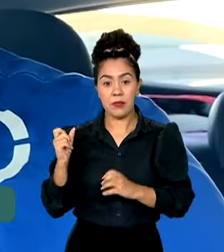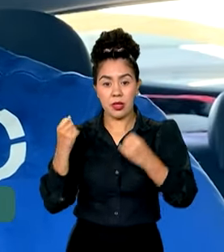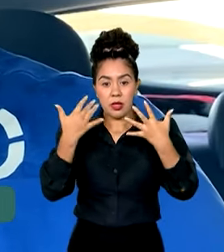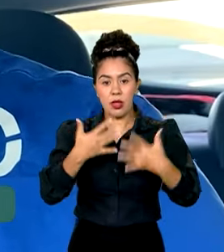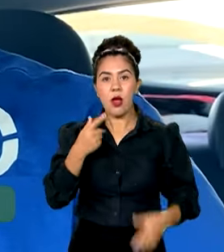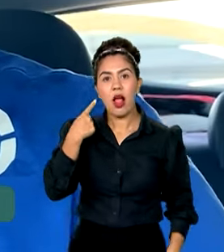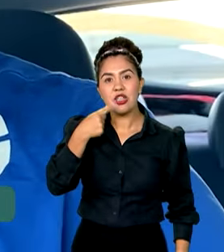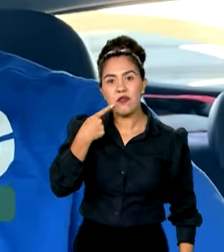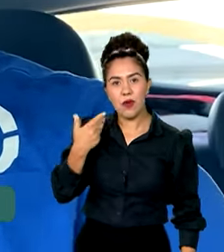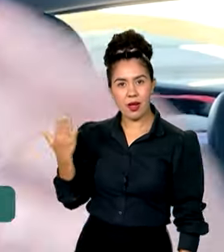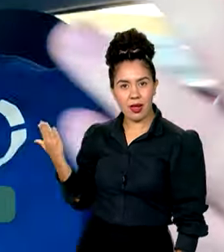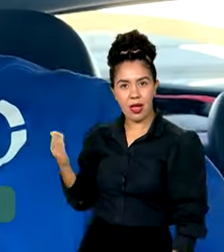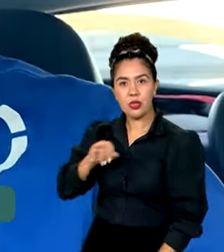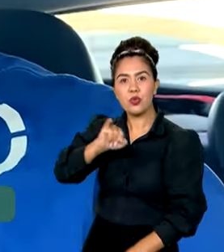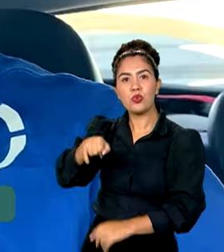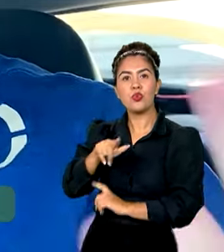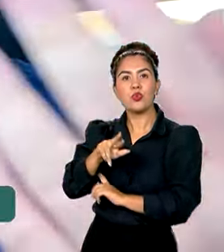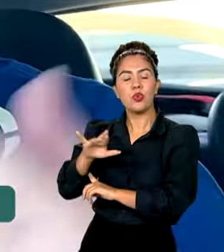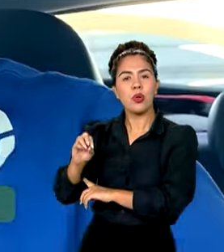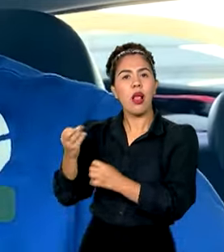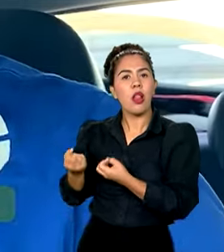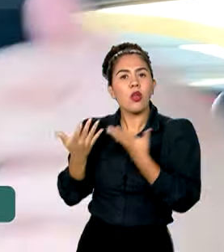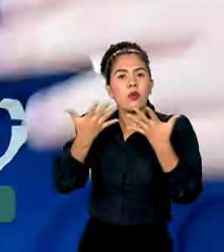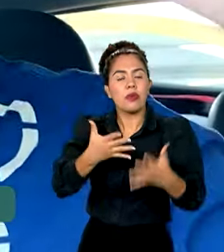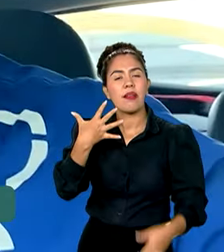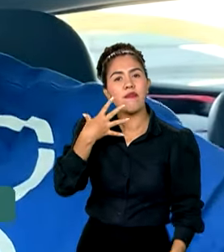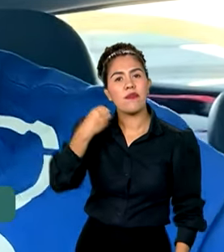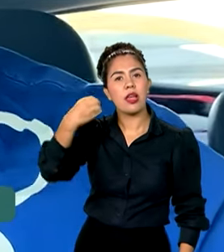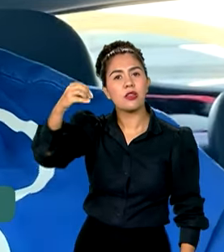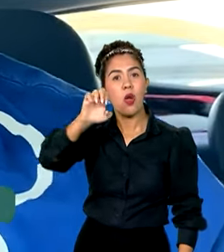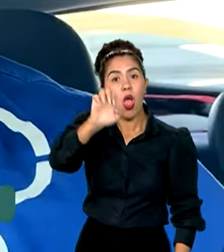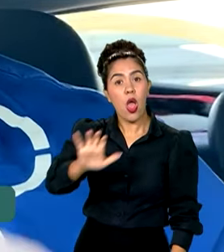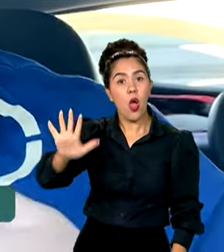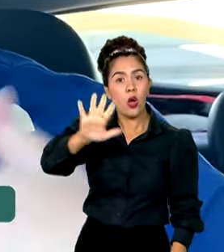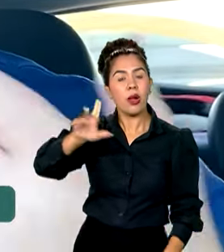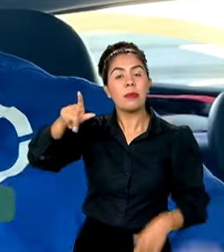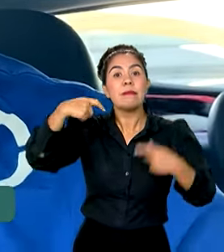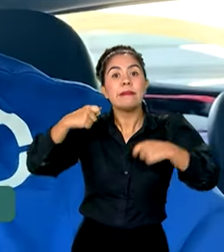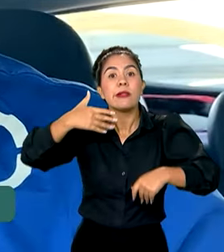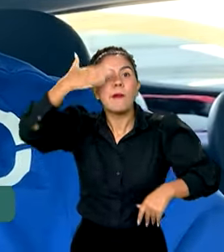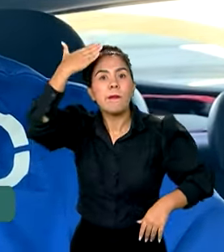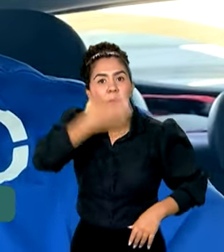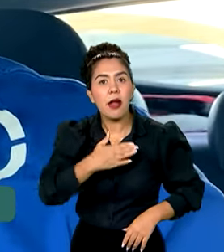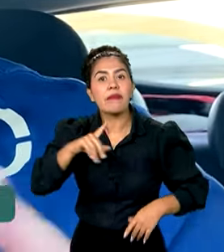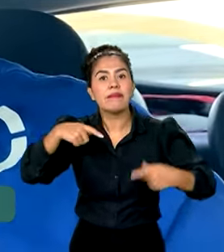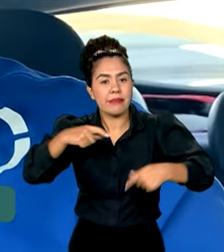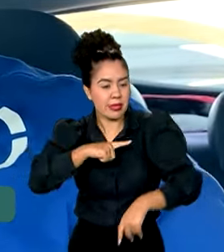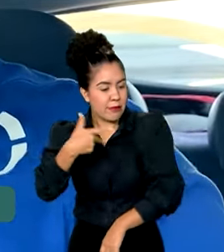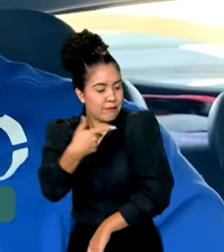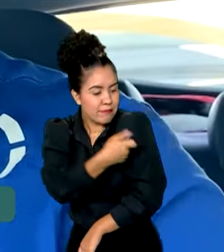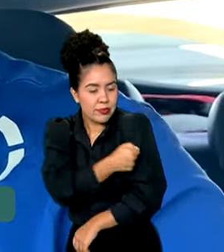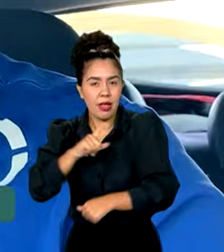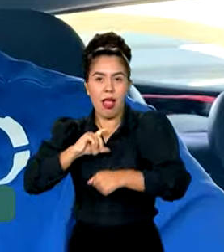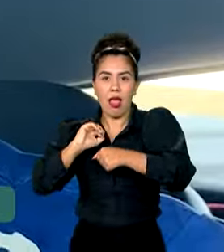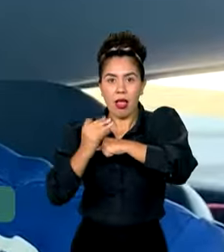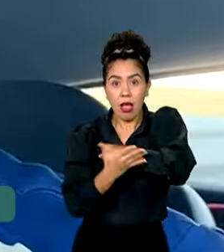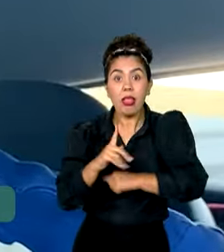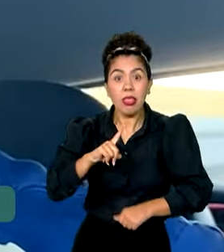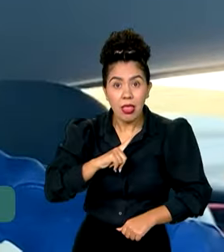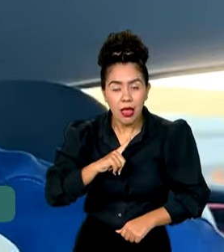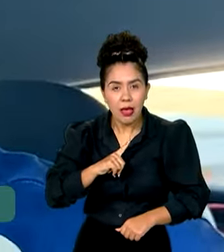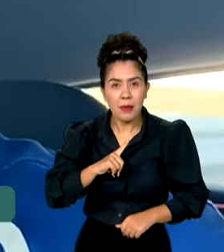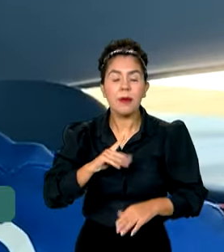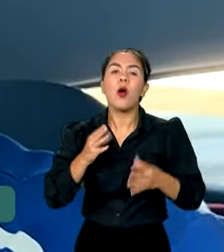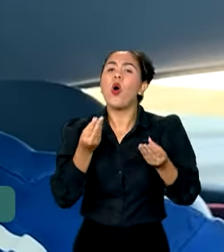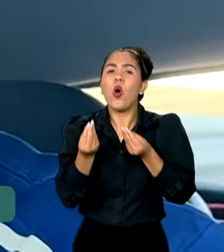Júlio César conta que durante uma viagem para a Europa, precisou comprovar que estava imunizado contra a Covid-19. Para